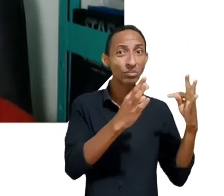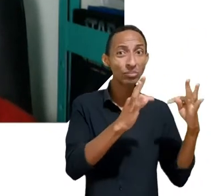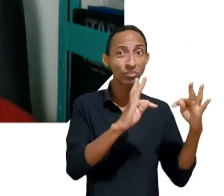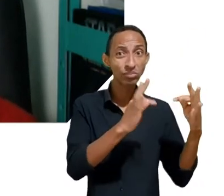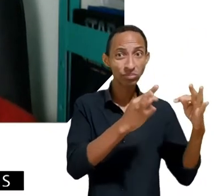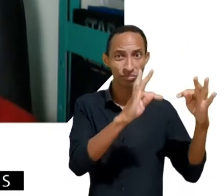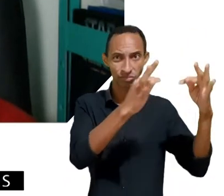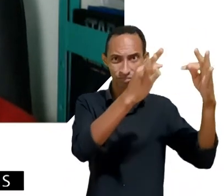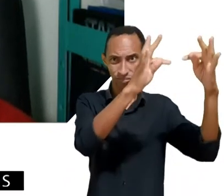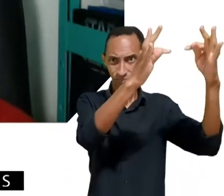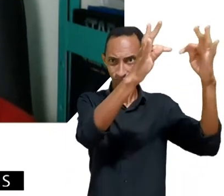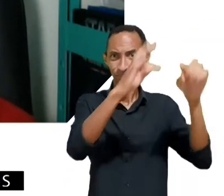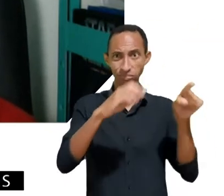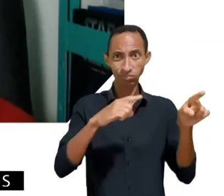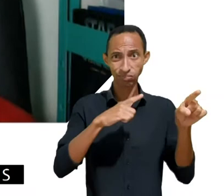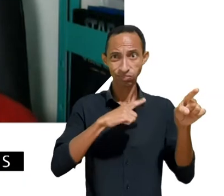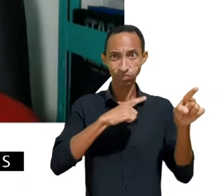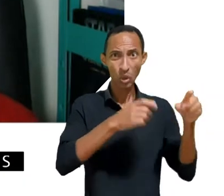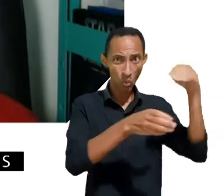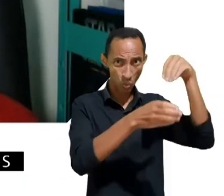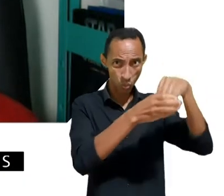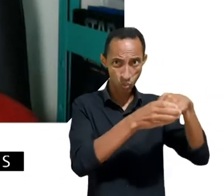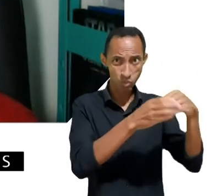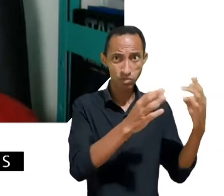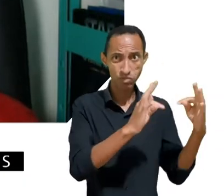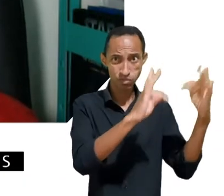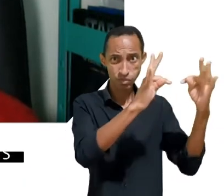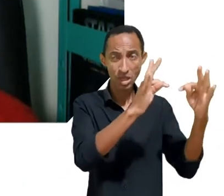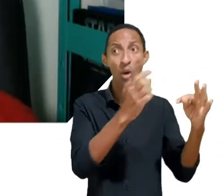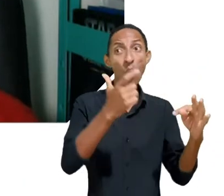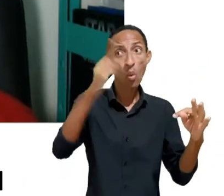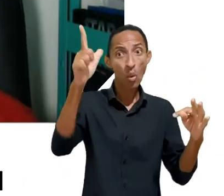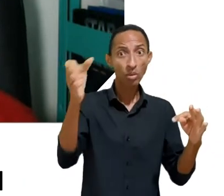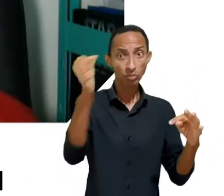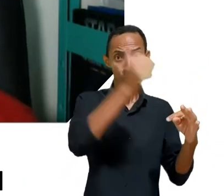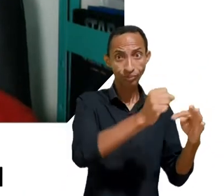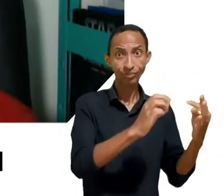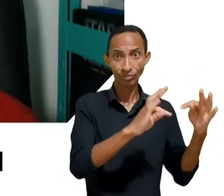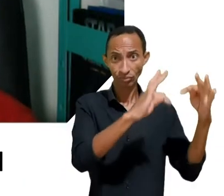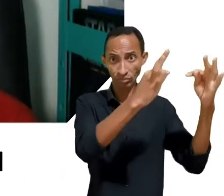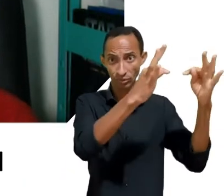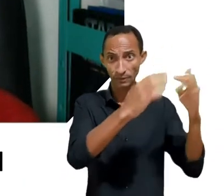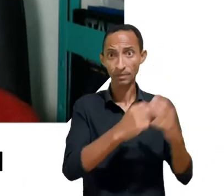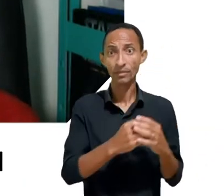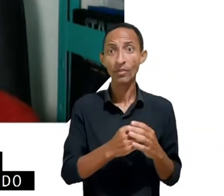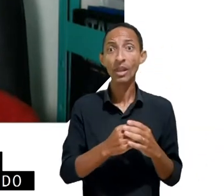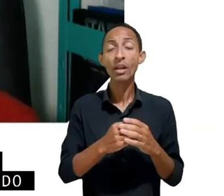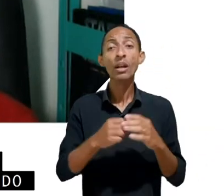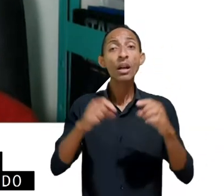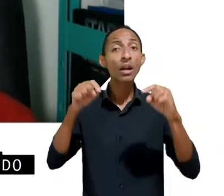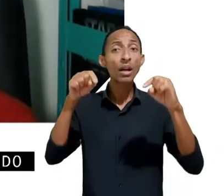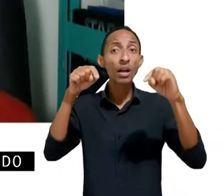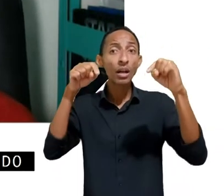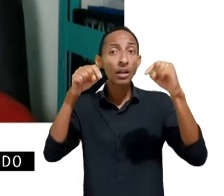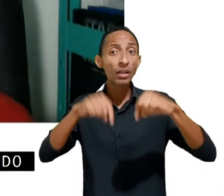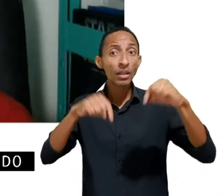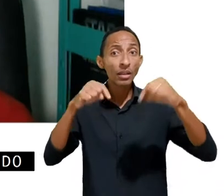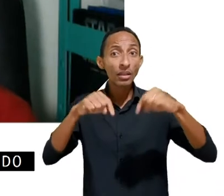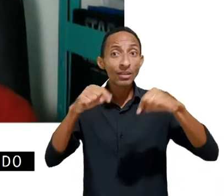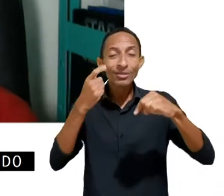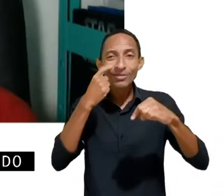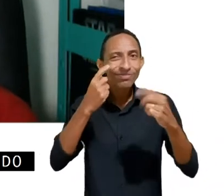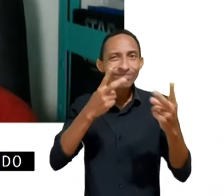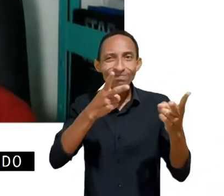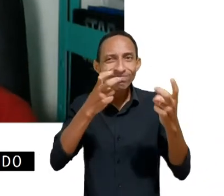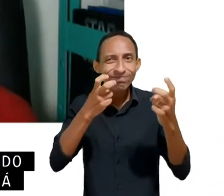localmente, em que são importadas. Com isso, quando a gente tem as tecnologias que já afetam gravemente às pessoas adultas